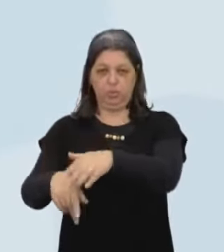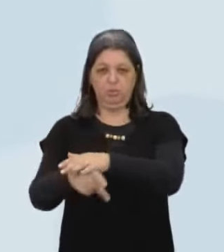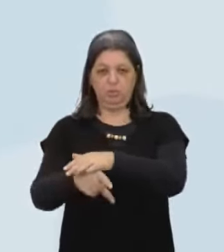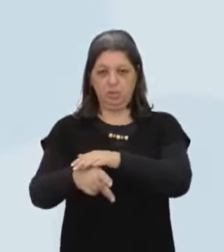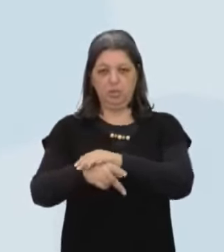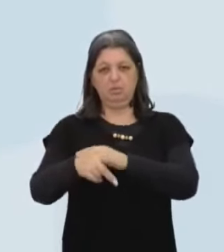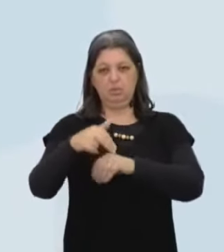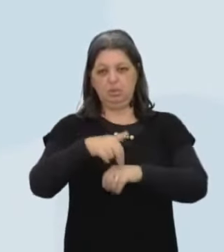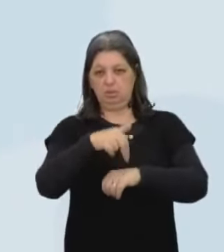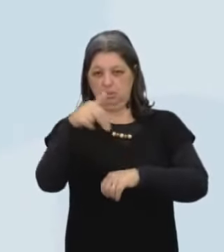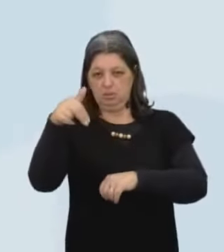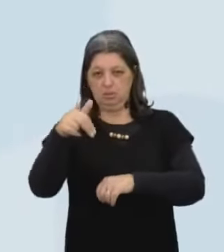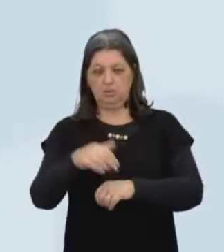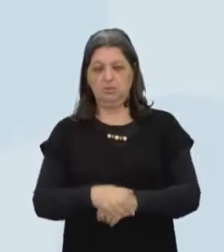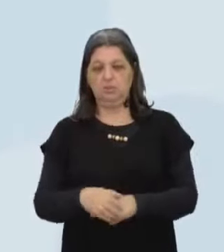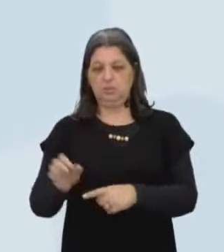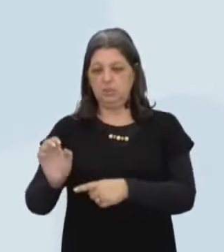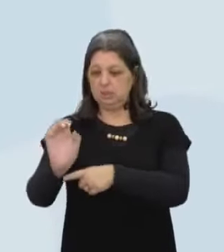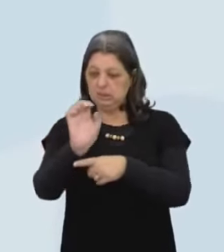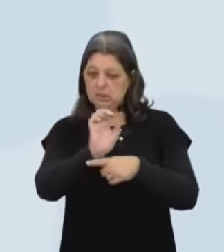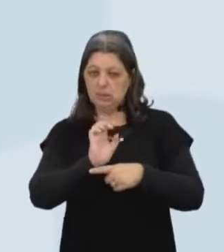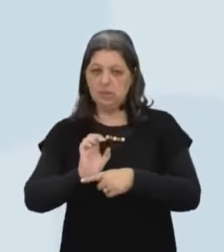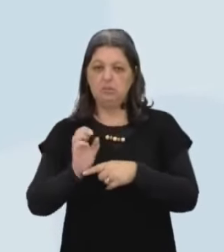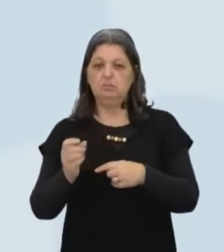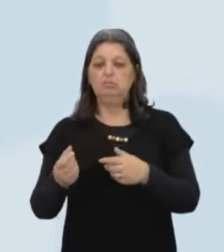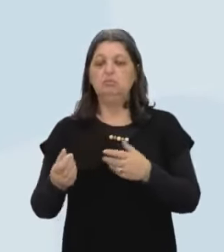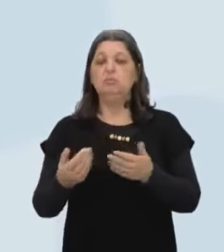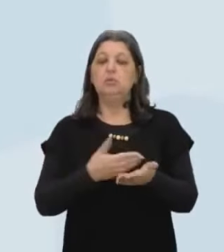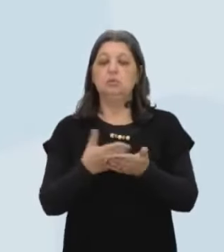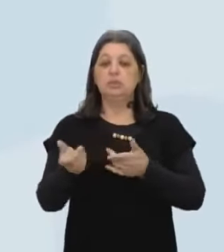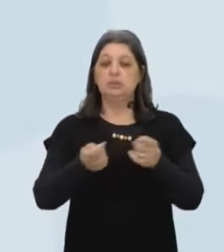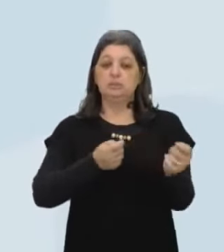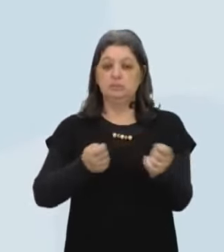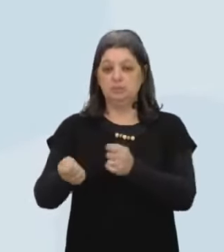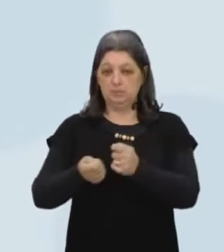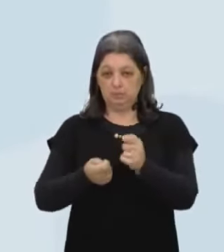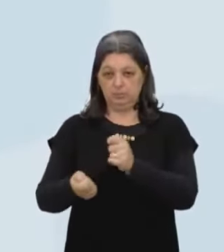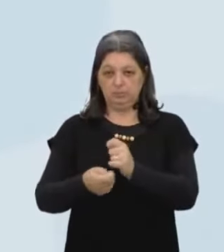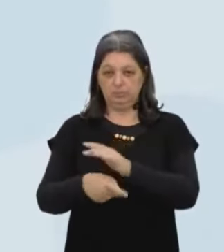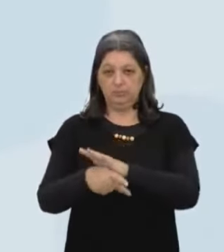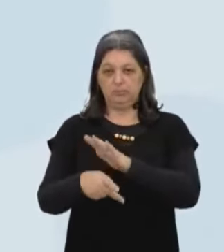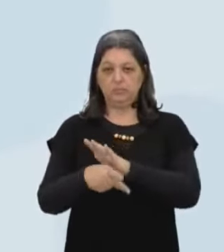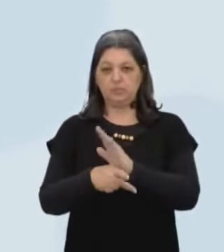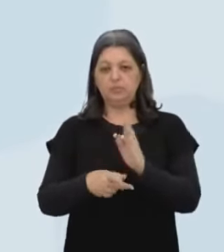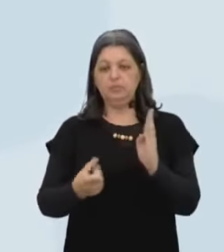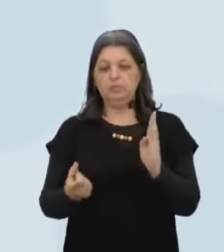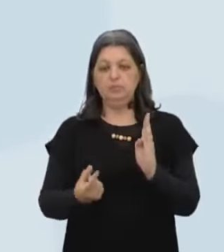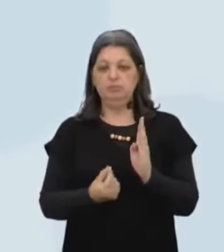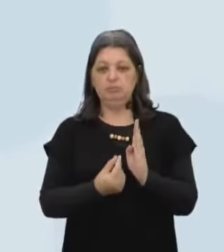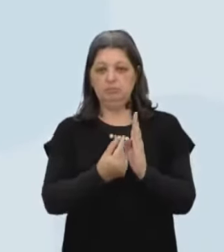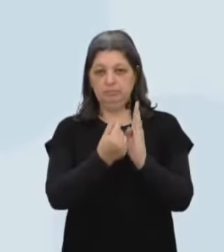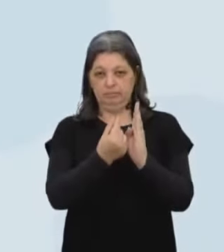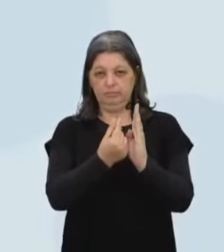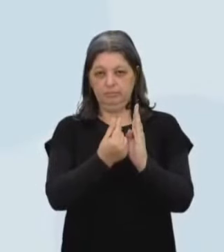Eles passam a ser controlados Principalmente por pessoas Oriundas da burguesia